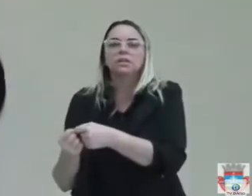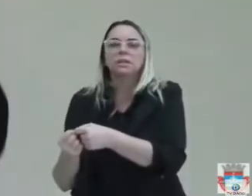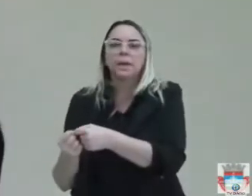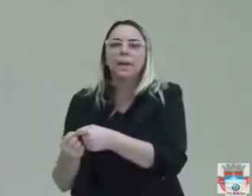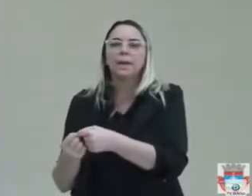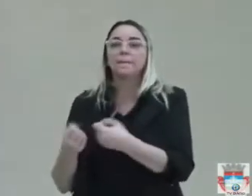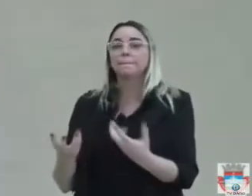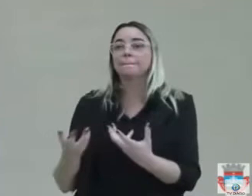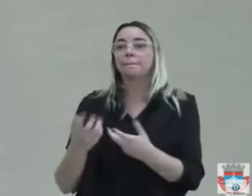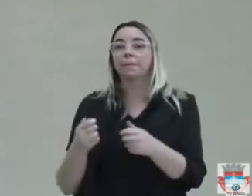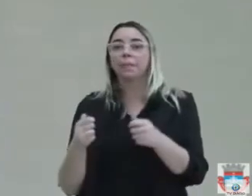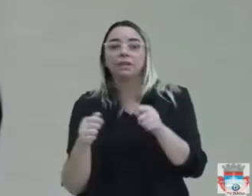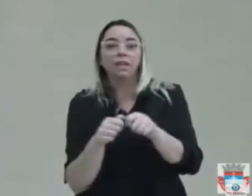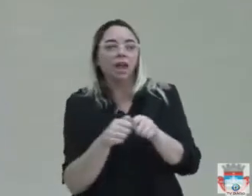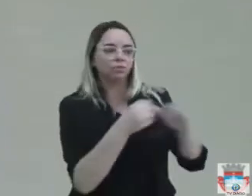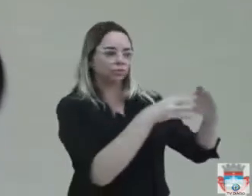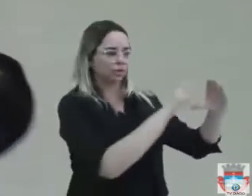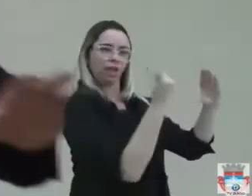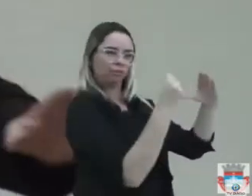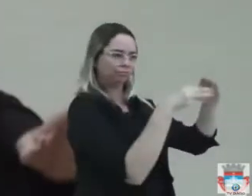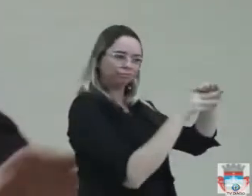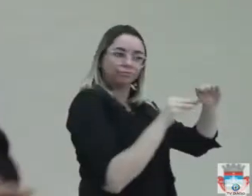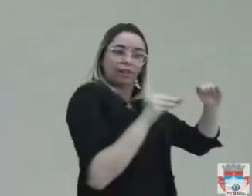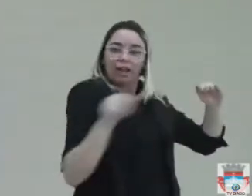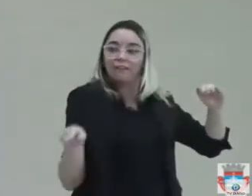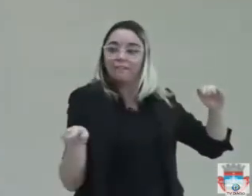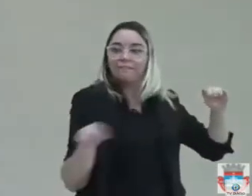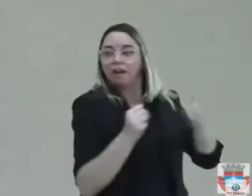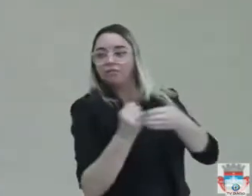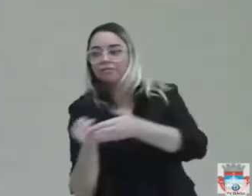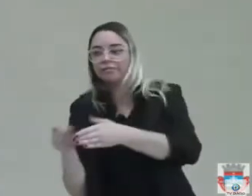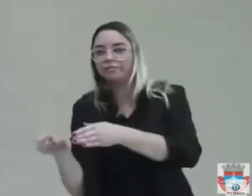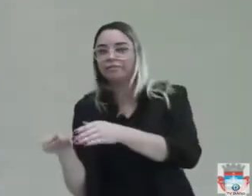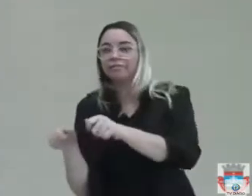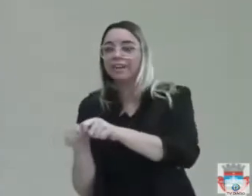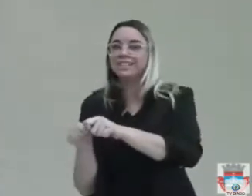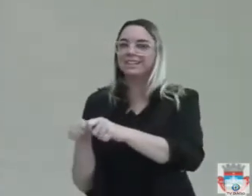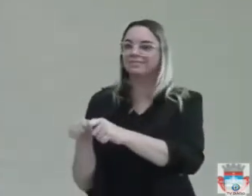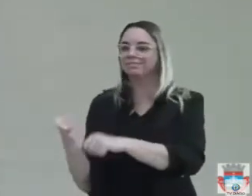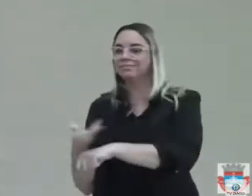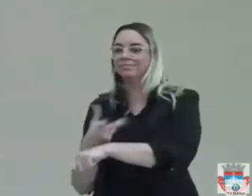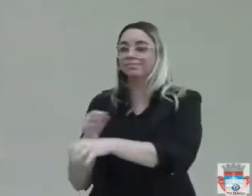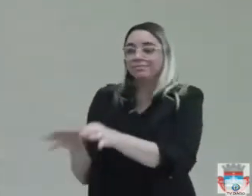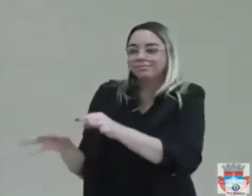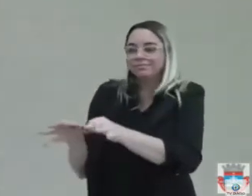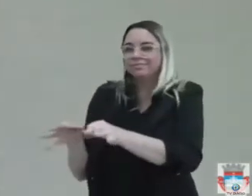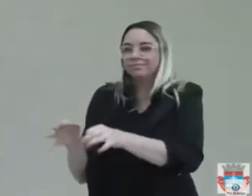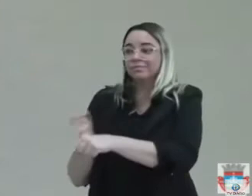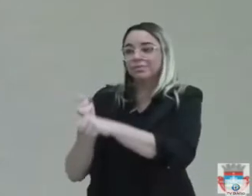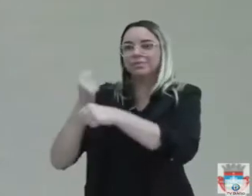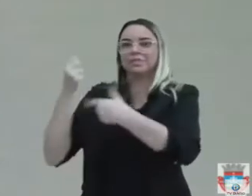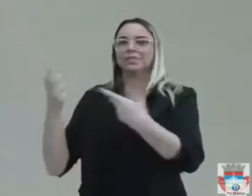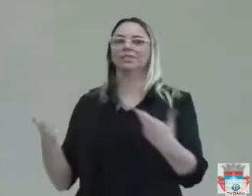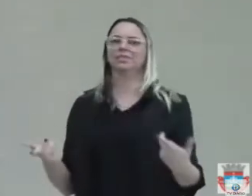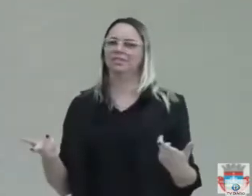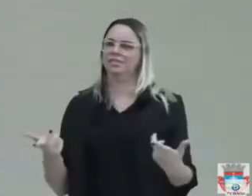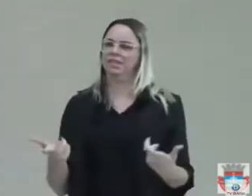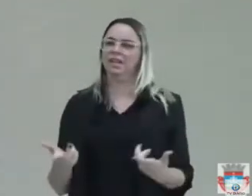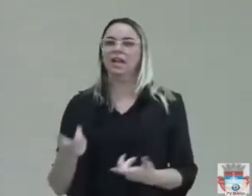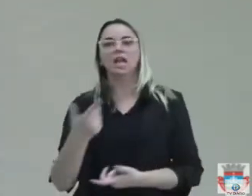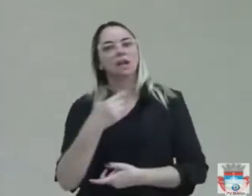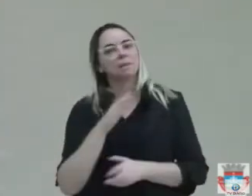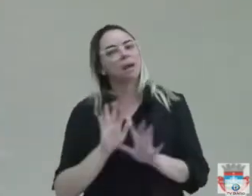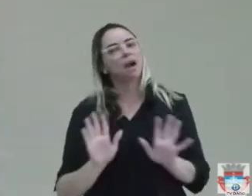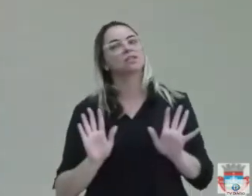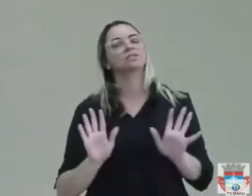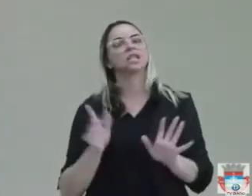ficou para fazer a praça. Aí está lá agora recuperando depois de três meses, recuperando para ficar do jeito que está. Mas eu espero que